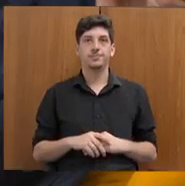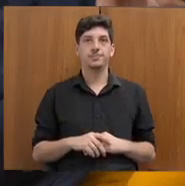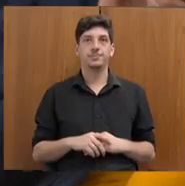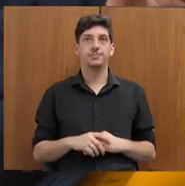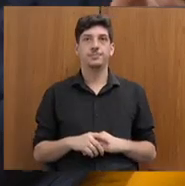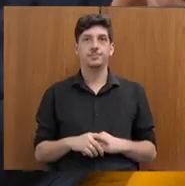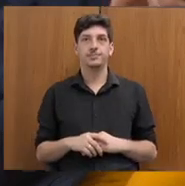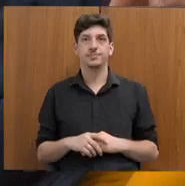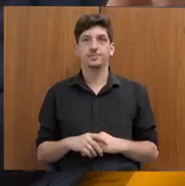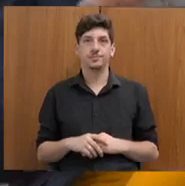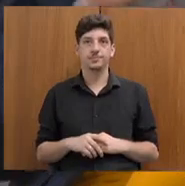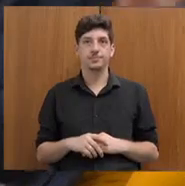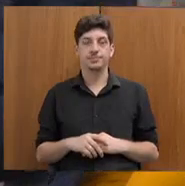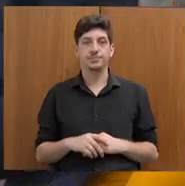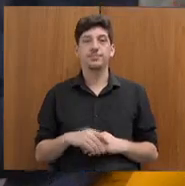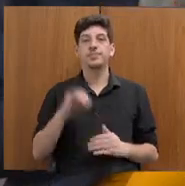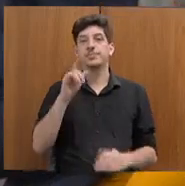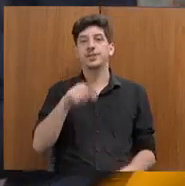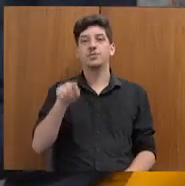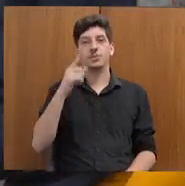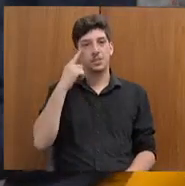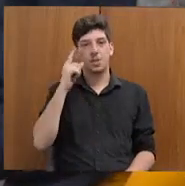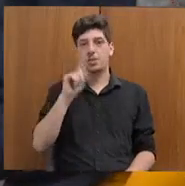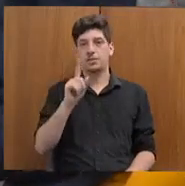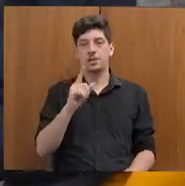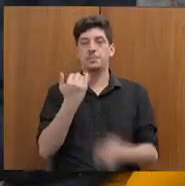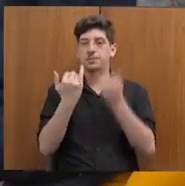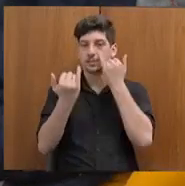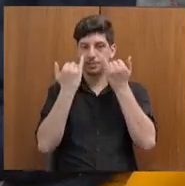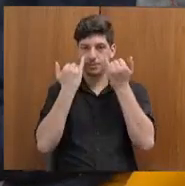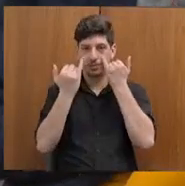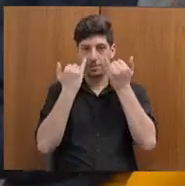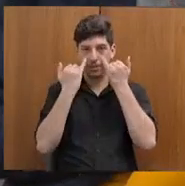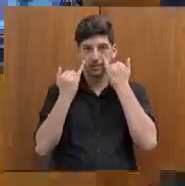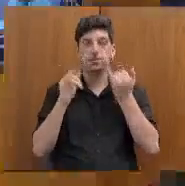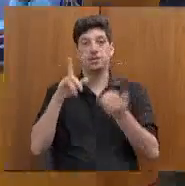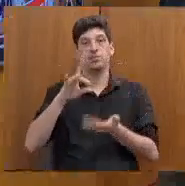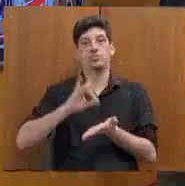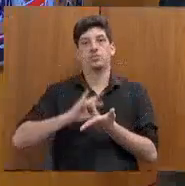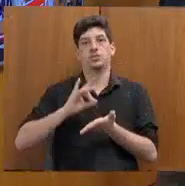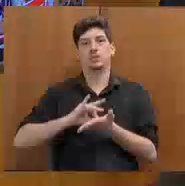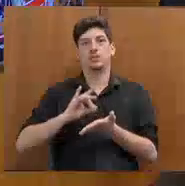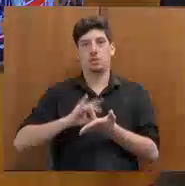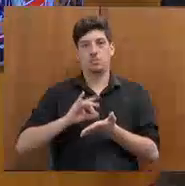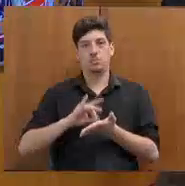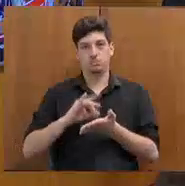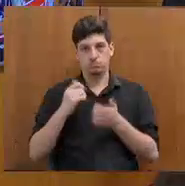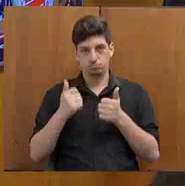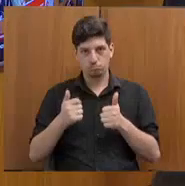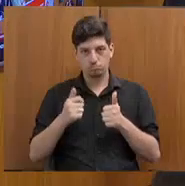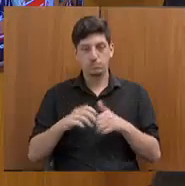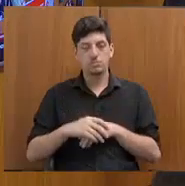E, para quem não sabe, esses dados, inclusive, são dados oficiais que